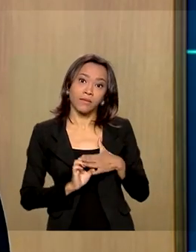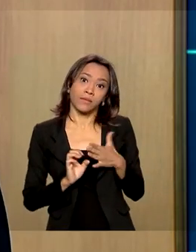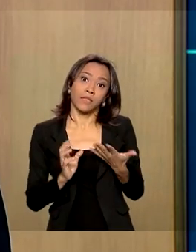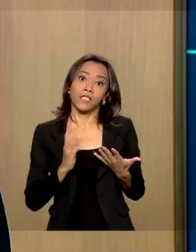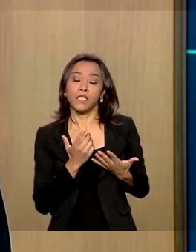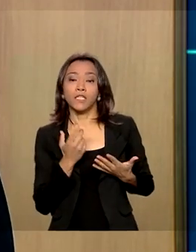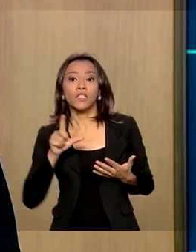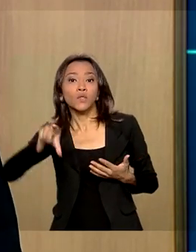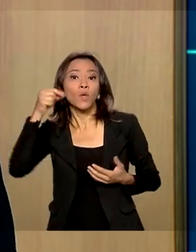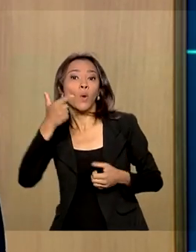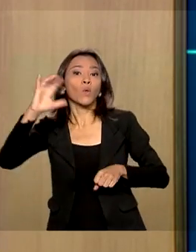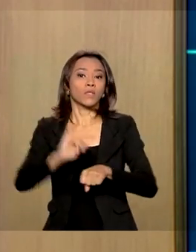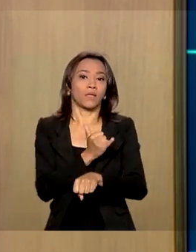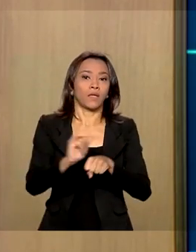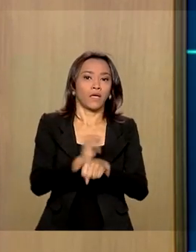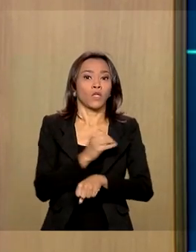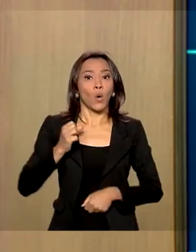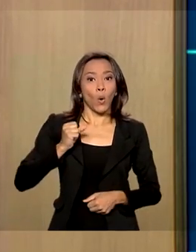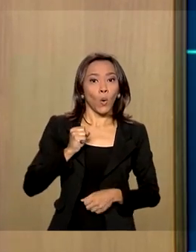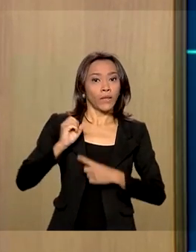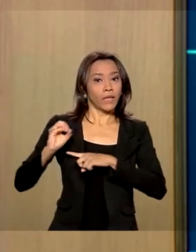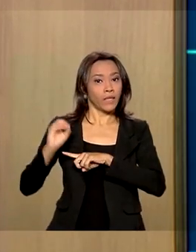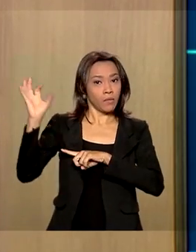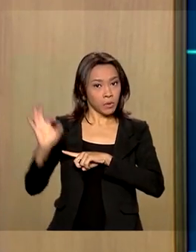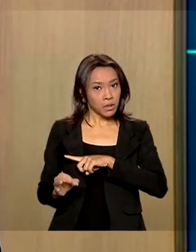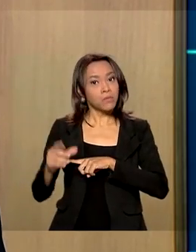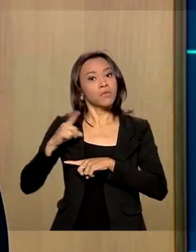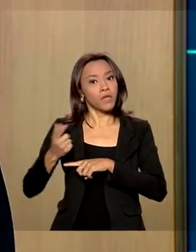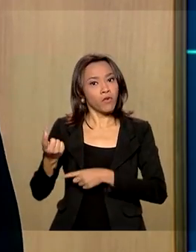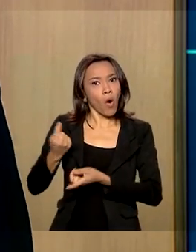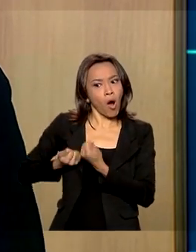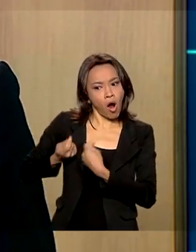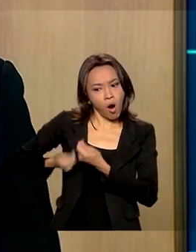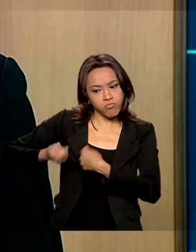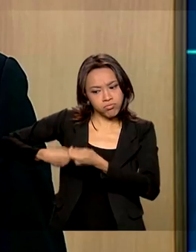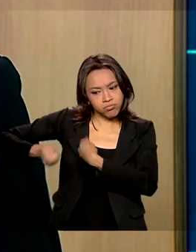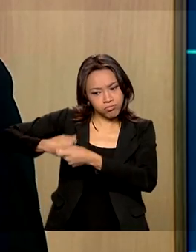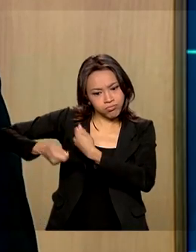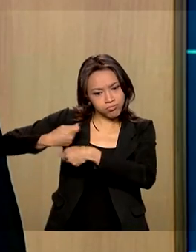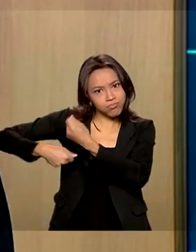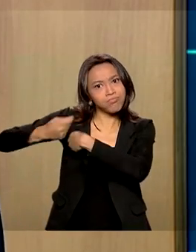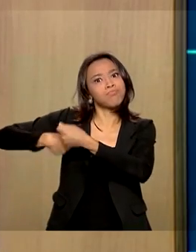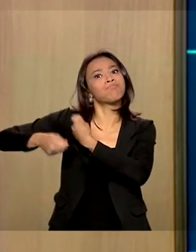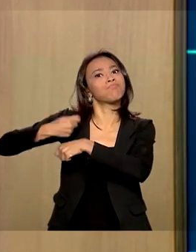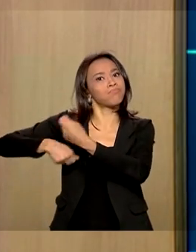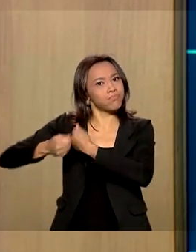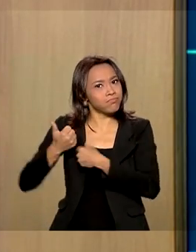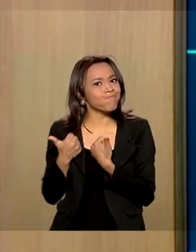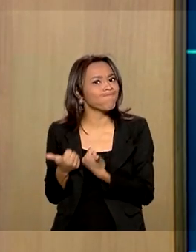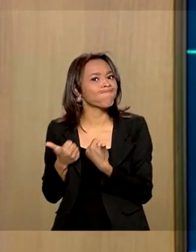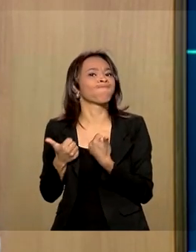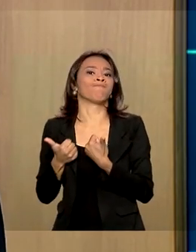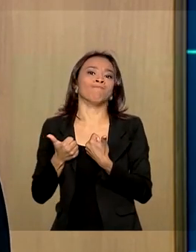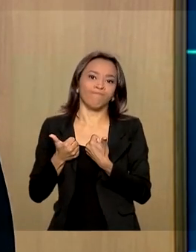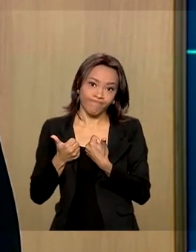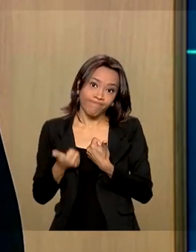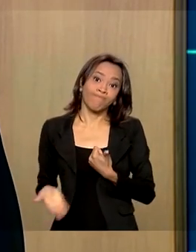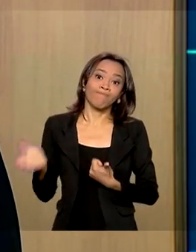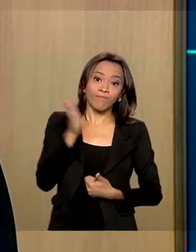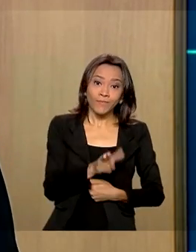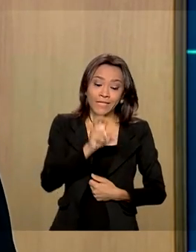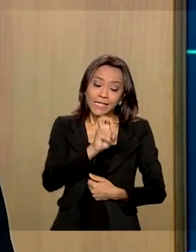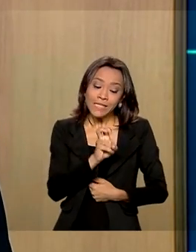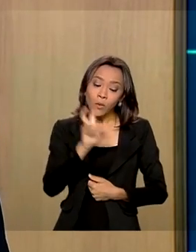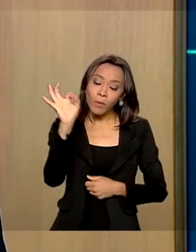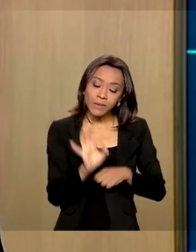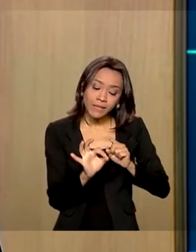80% registraram ganhos de produtividade, competitividade e lucratividade. Sendo que 5%